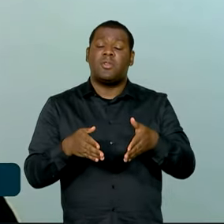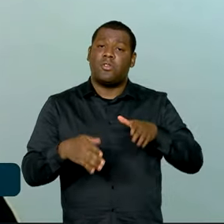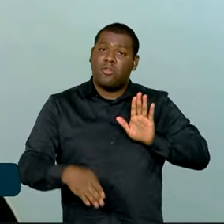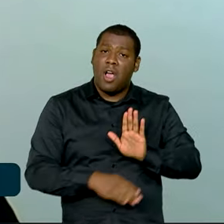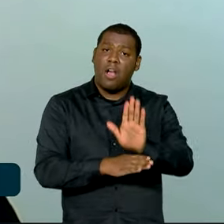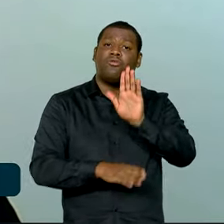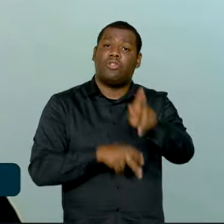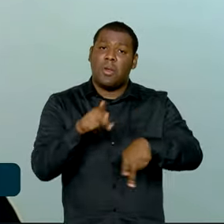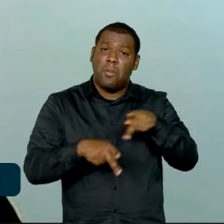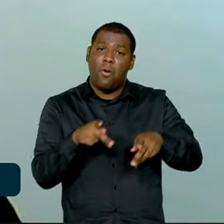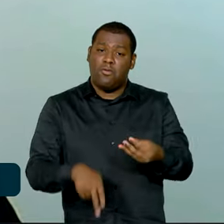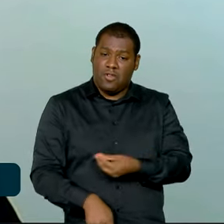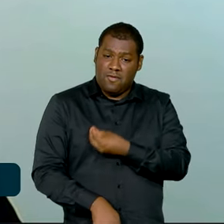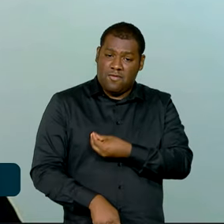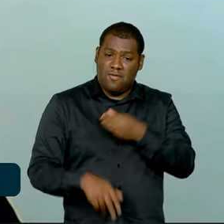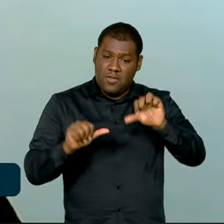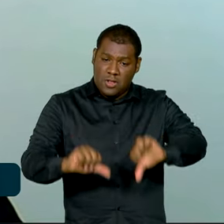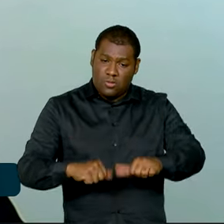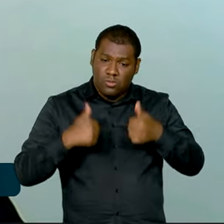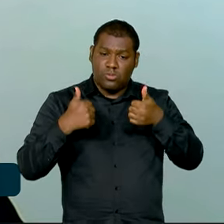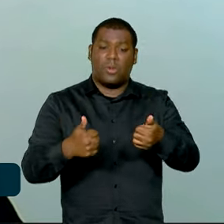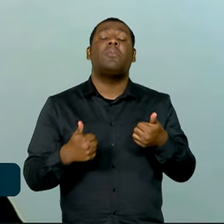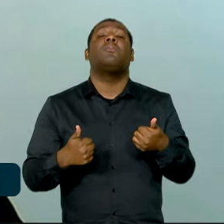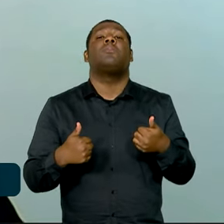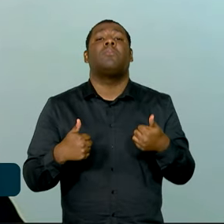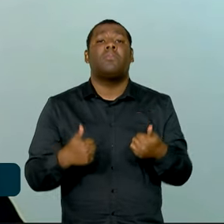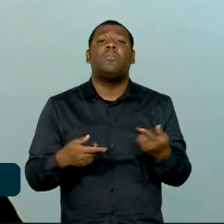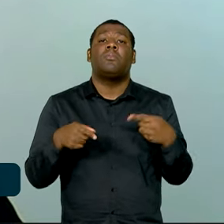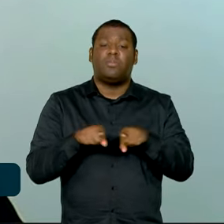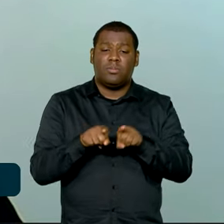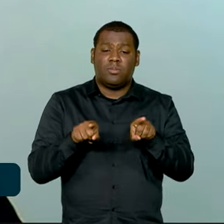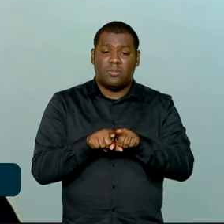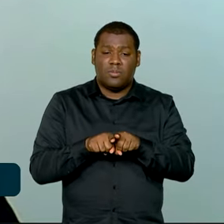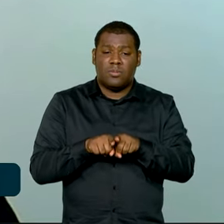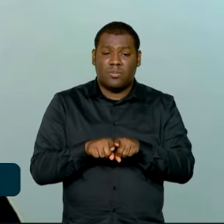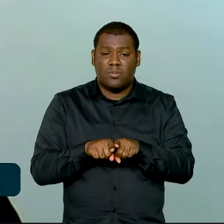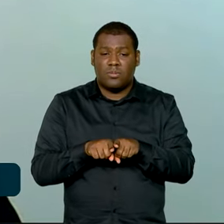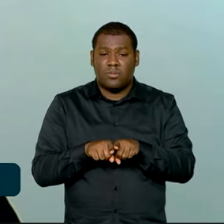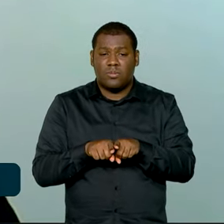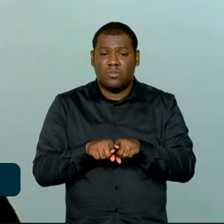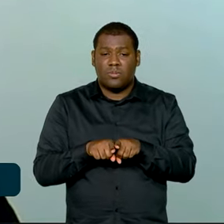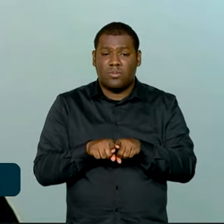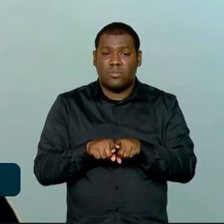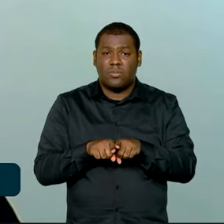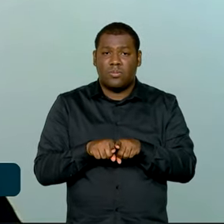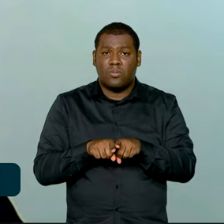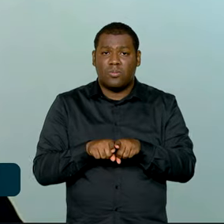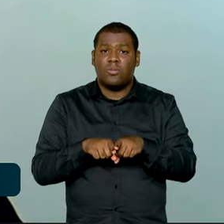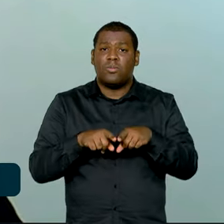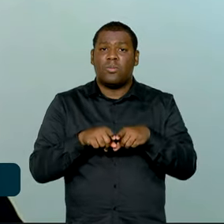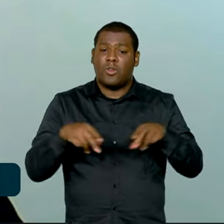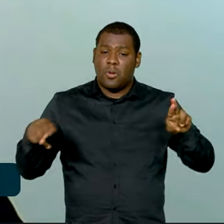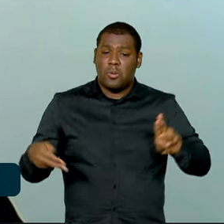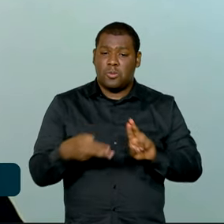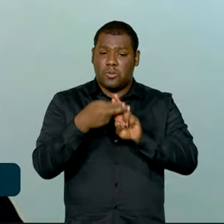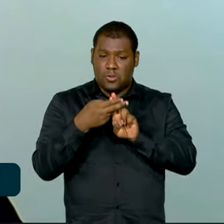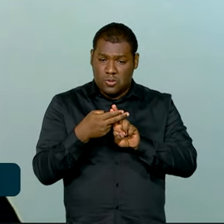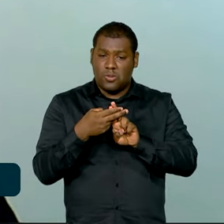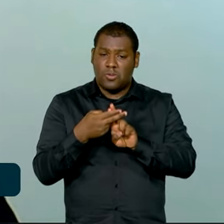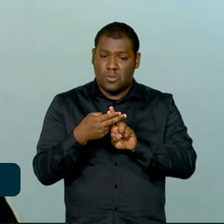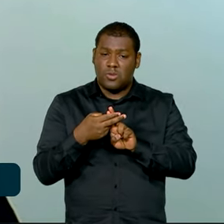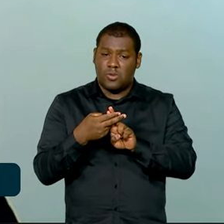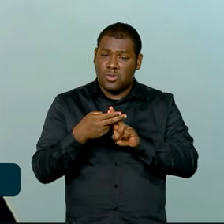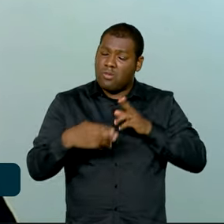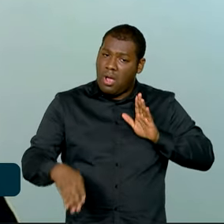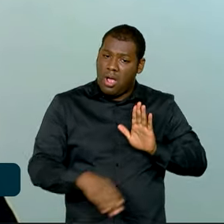população, como também sensíveis a intervenções do sistema de saúde. Então,